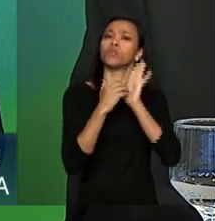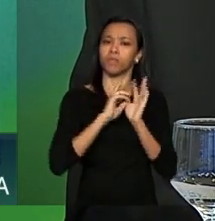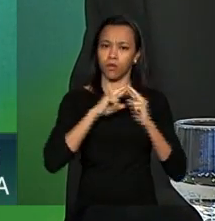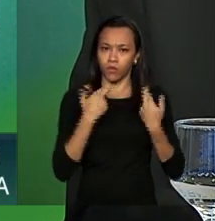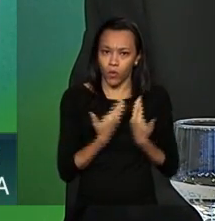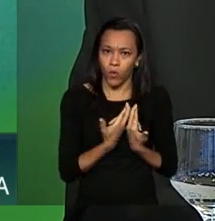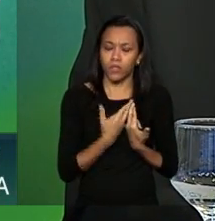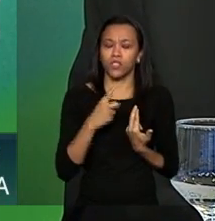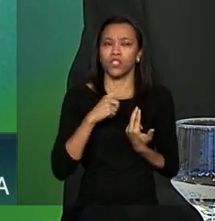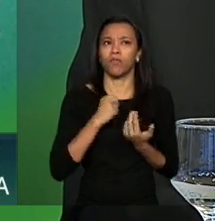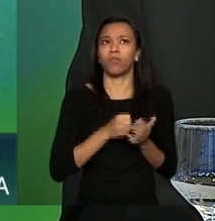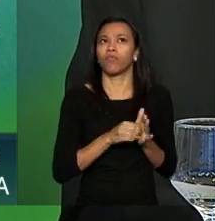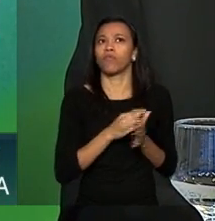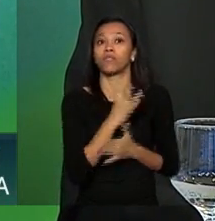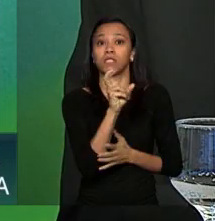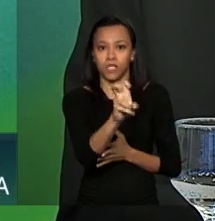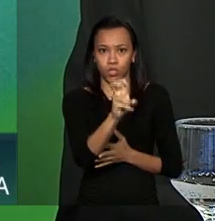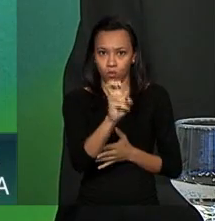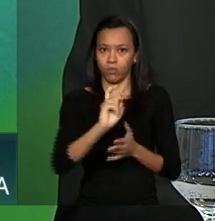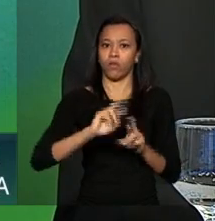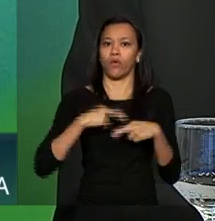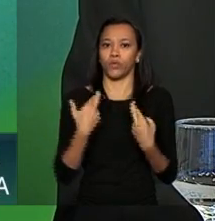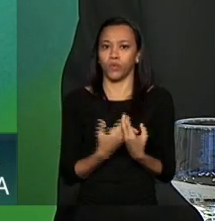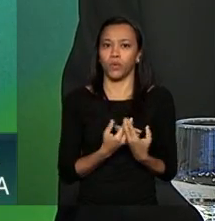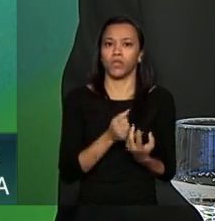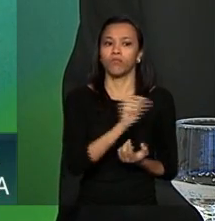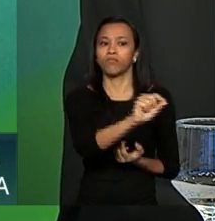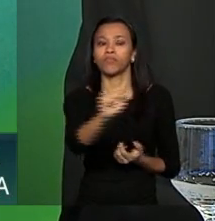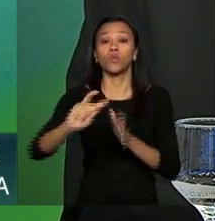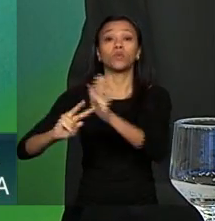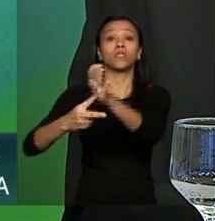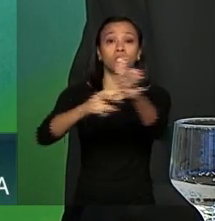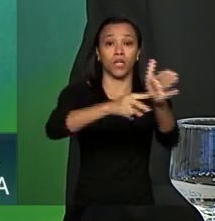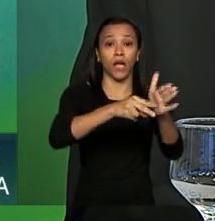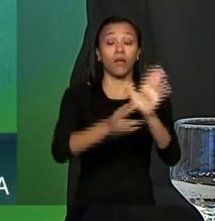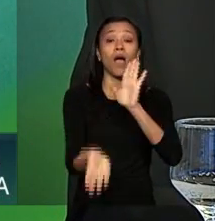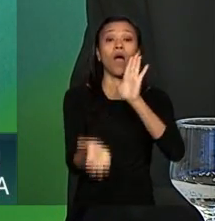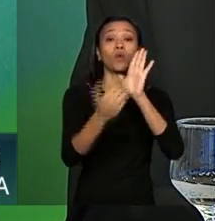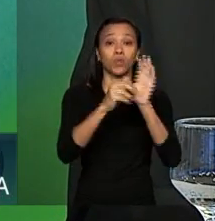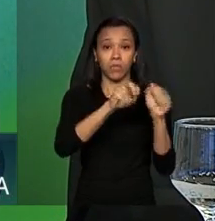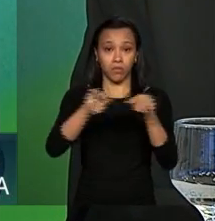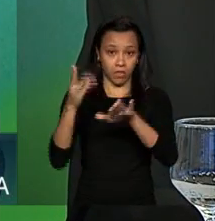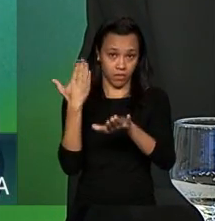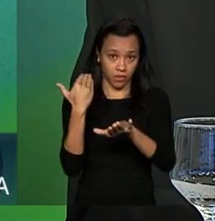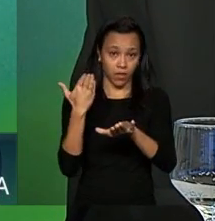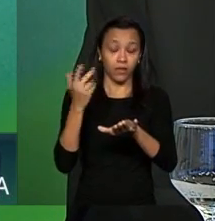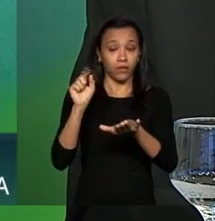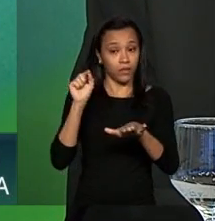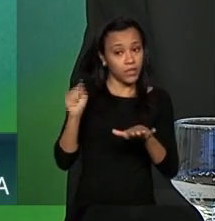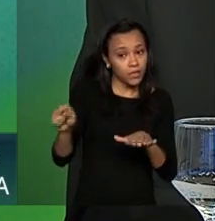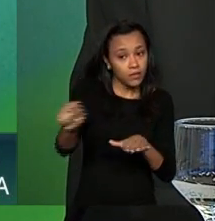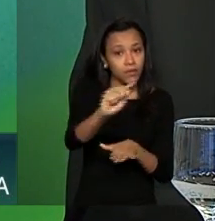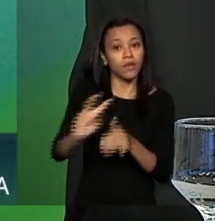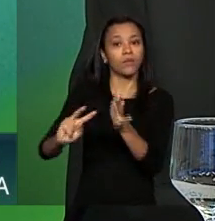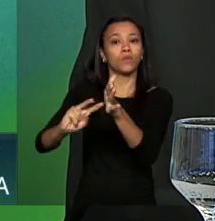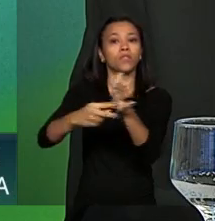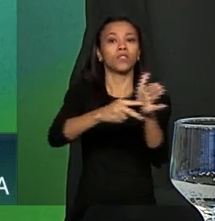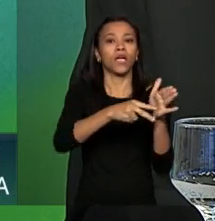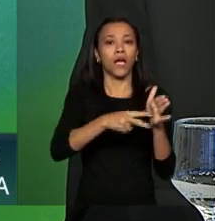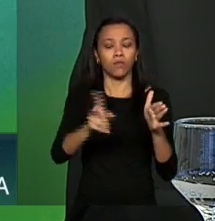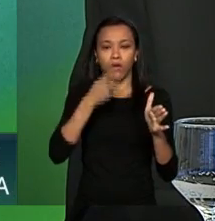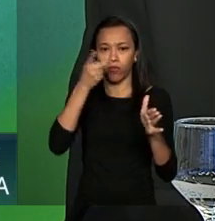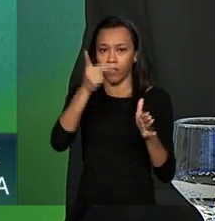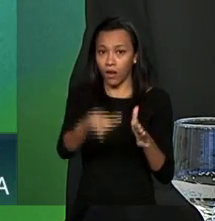já fizemos cinco reuniões com todas as centrais a última foi na semana passada e as centrais reafirmaram